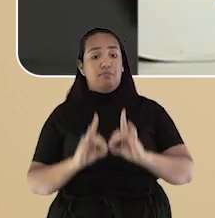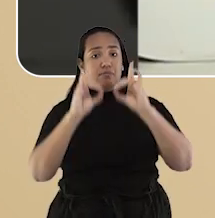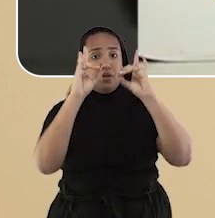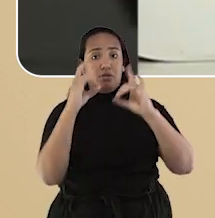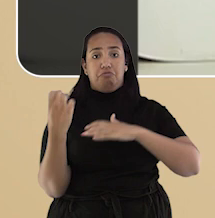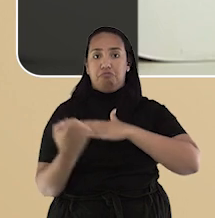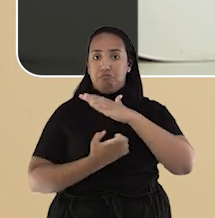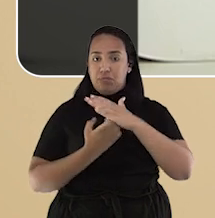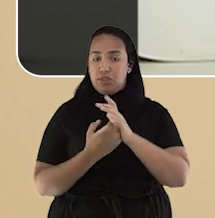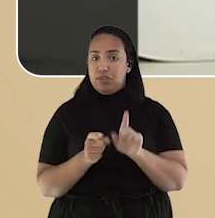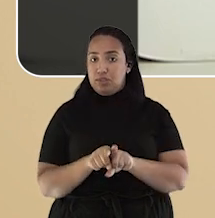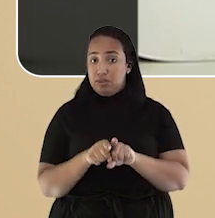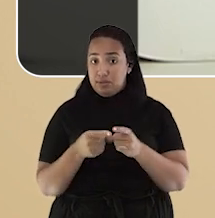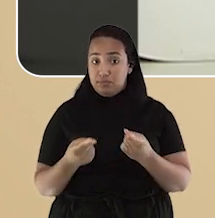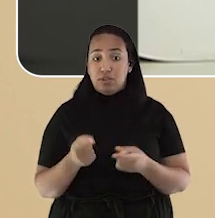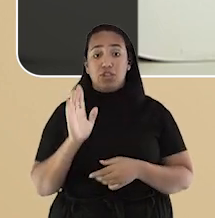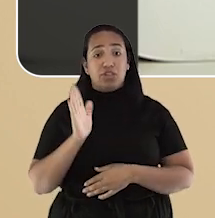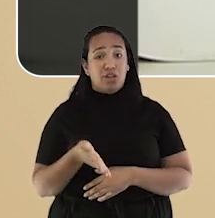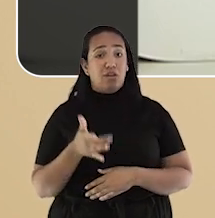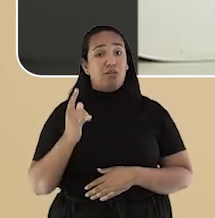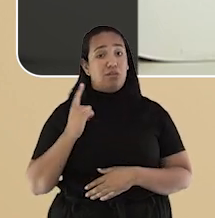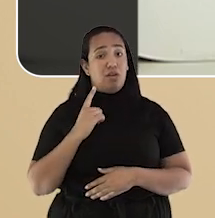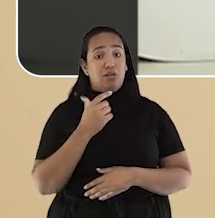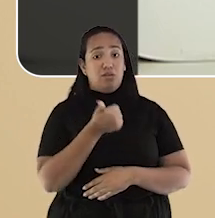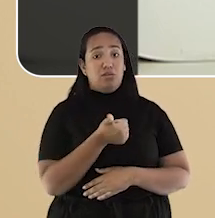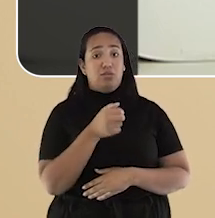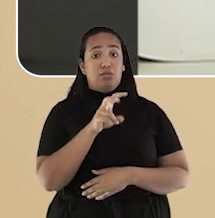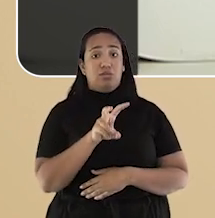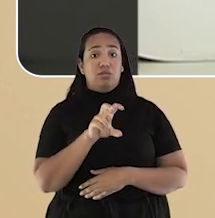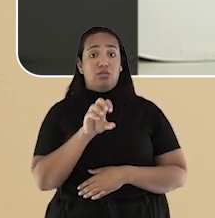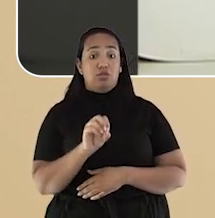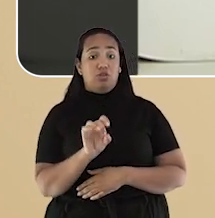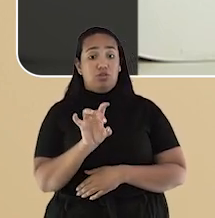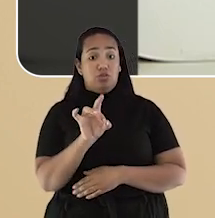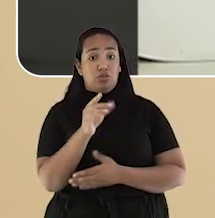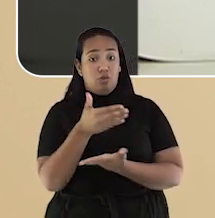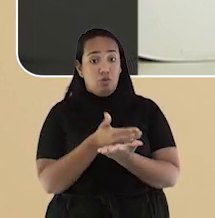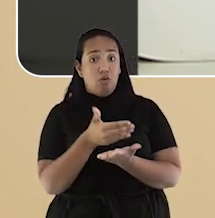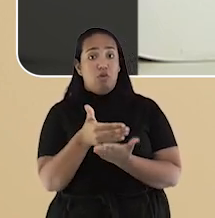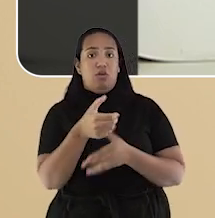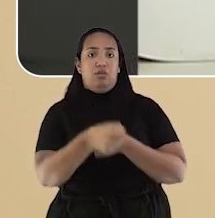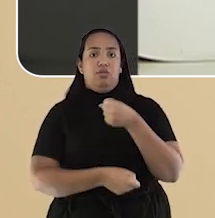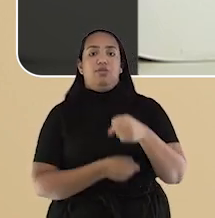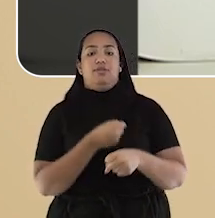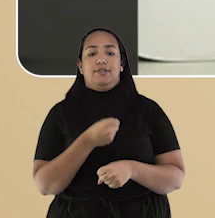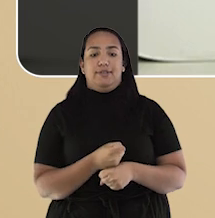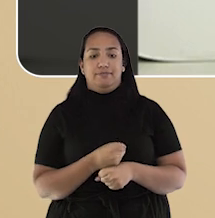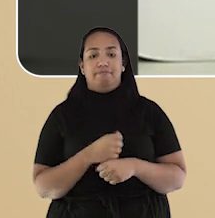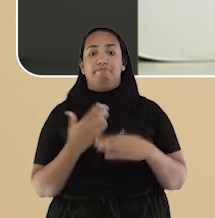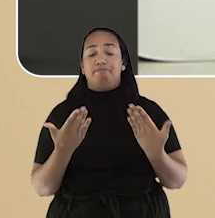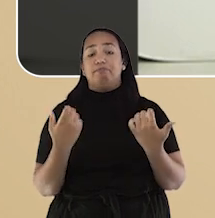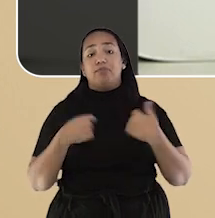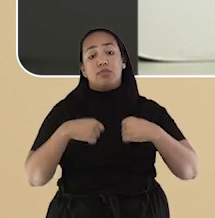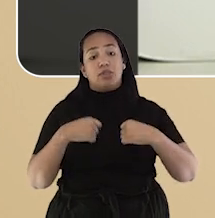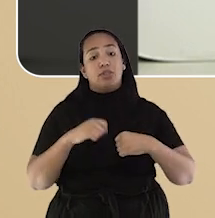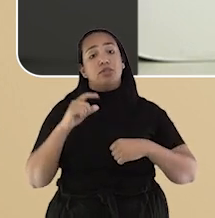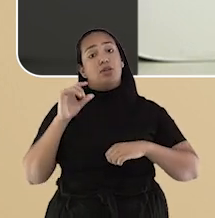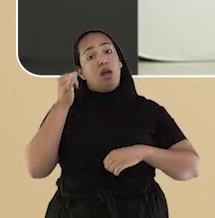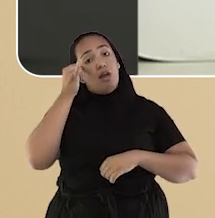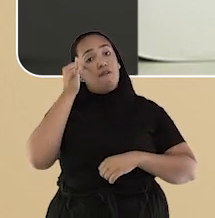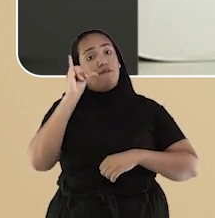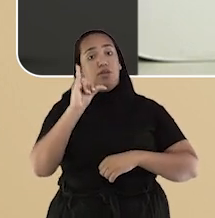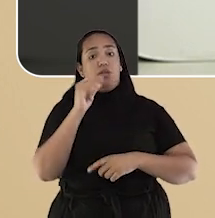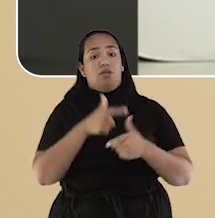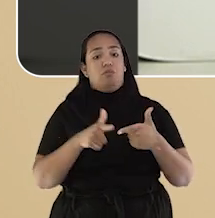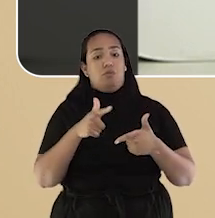Preto já passa de 150 só neste ano, gente. Medidas simples de segurança podem evitar